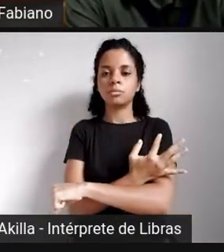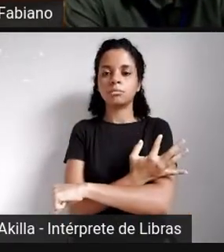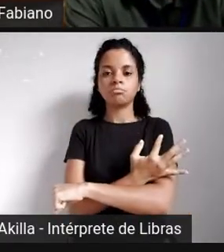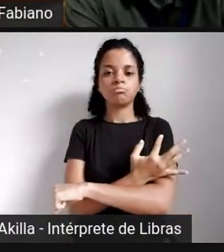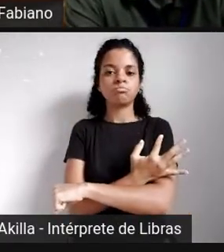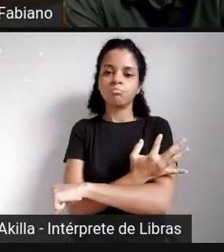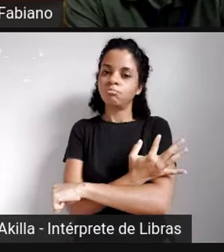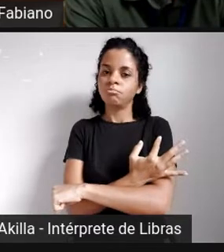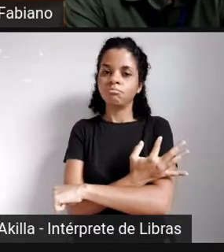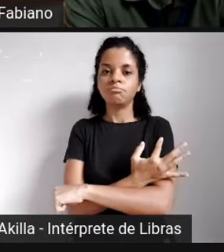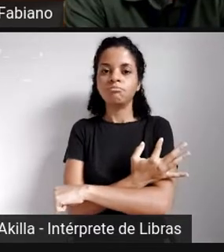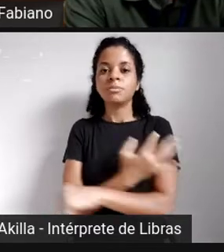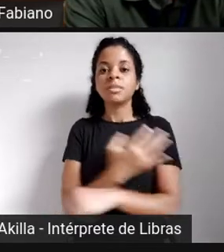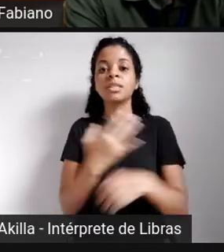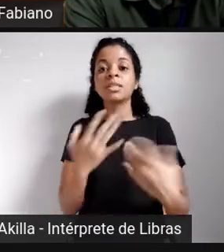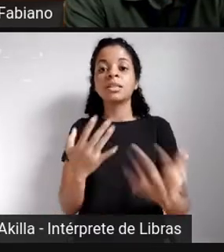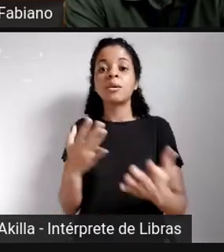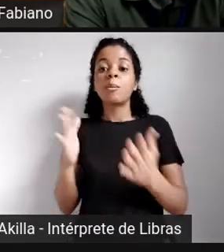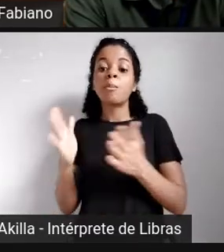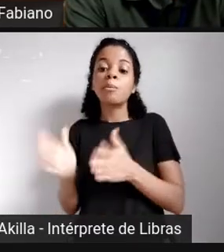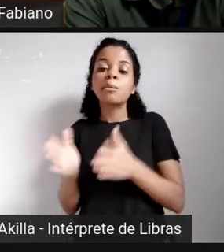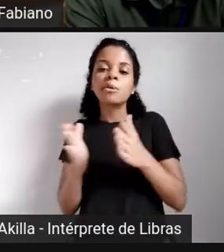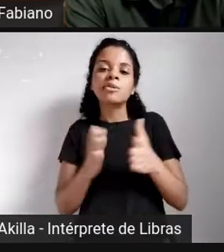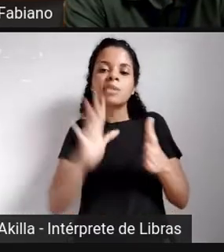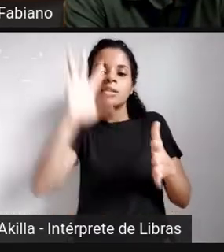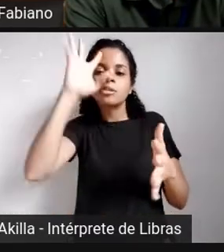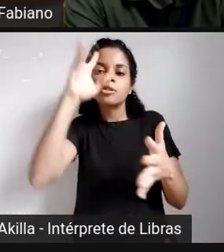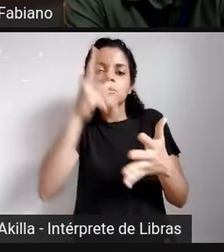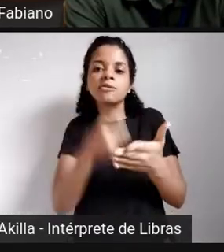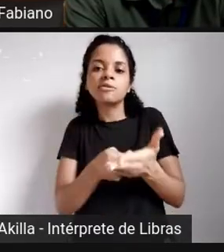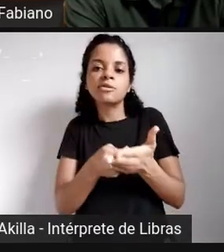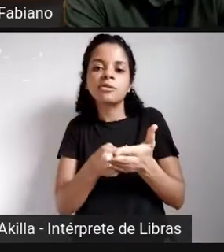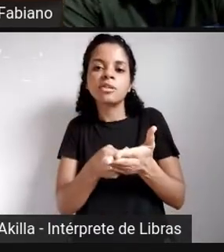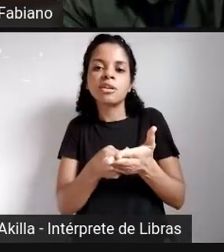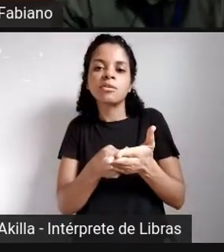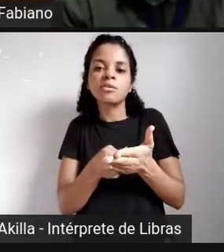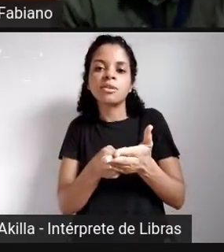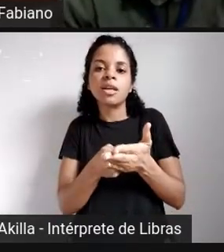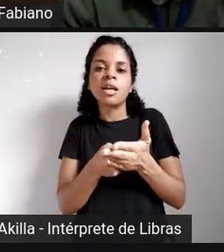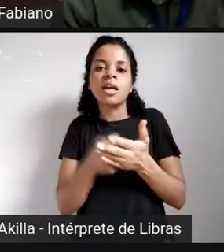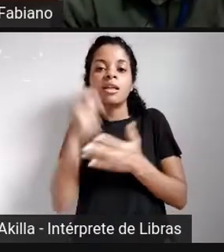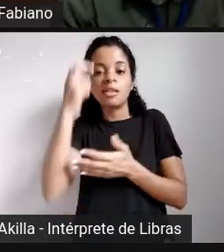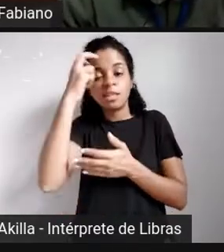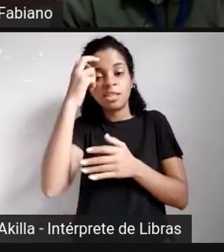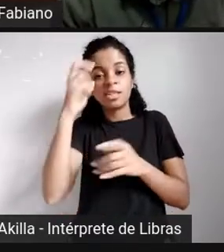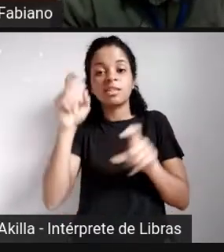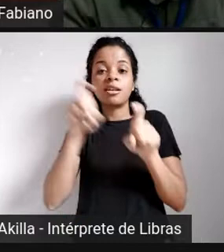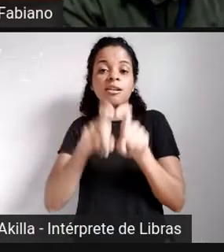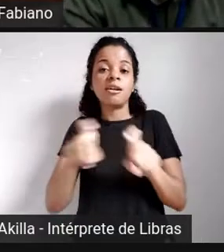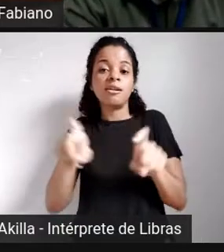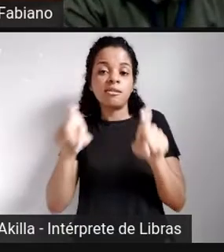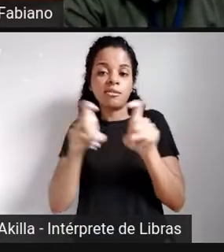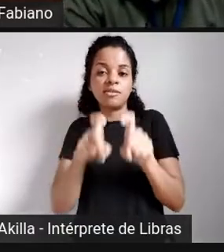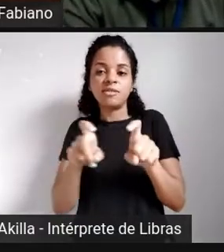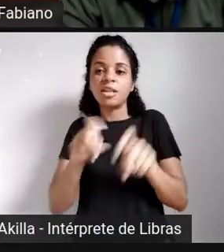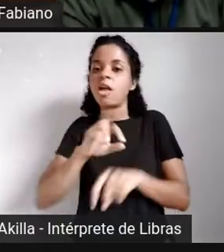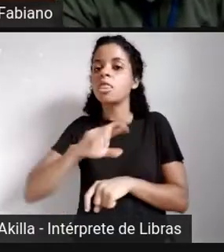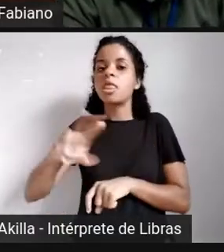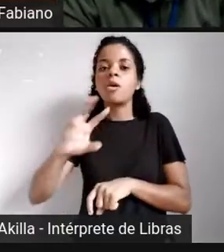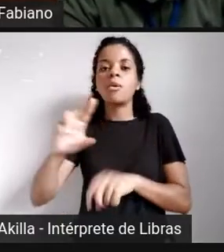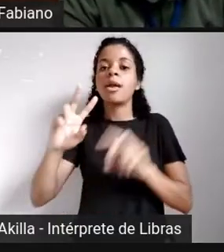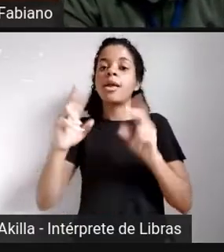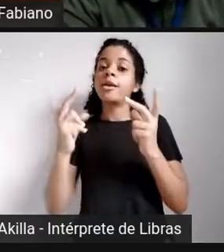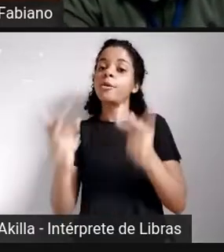inteligência artificial é capaz de simular, ele não é o processo humano. Isso que deve ser, isso que eu queria